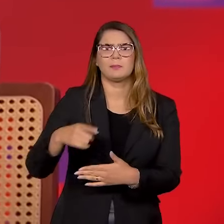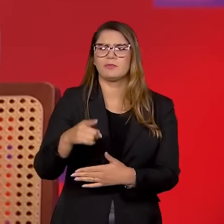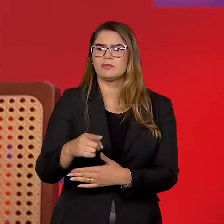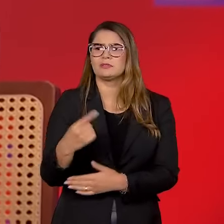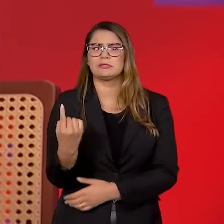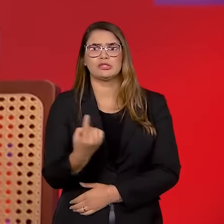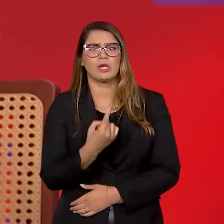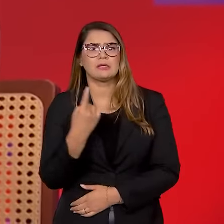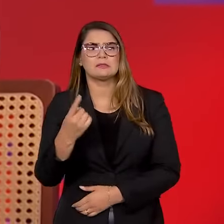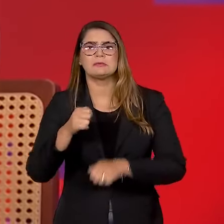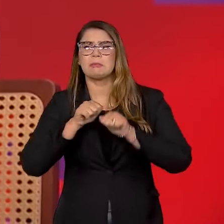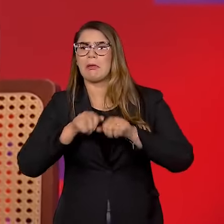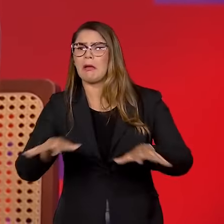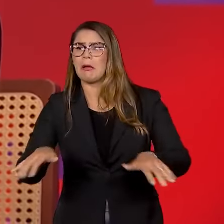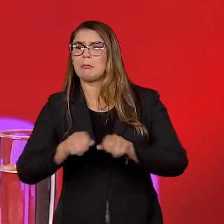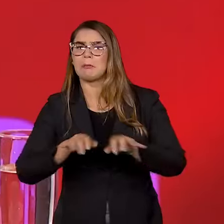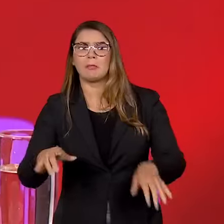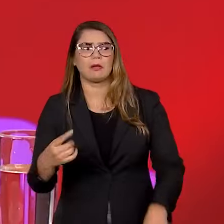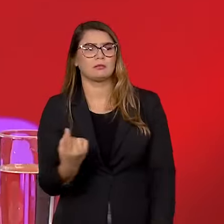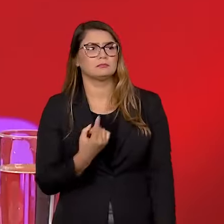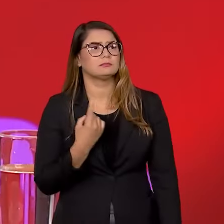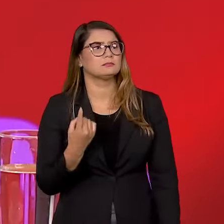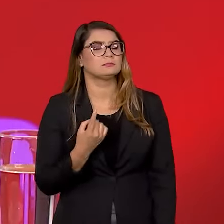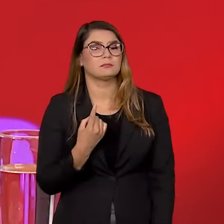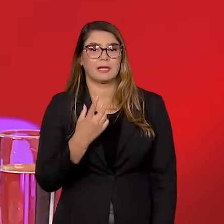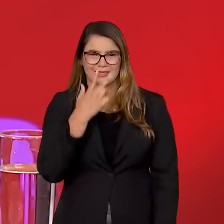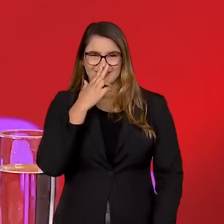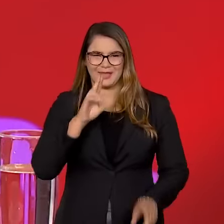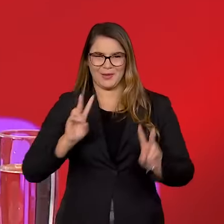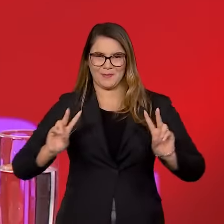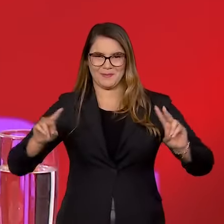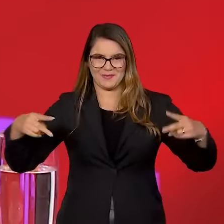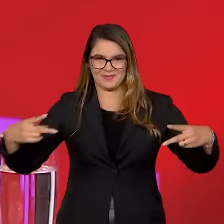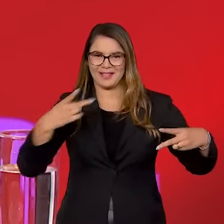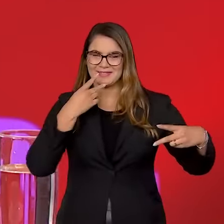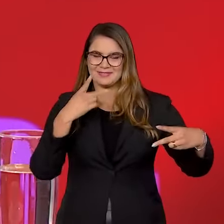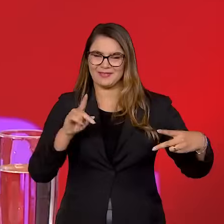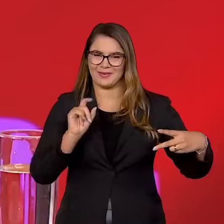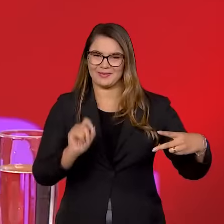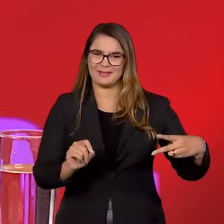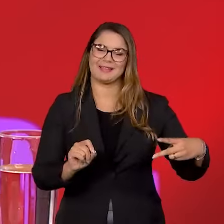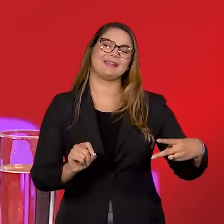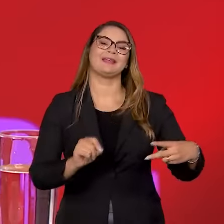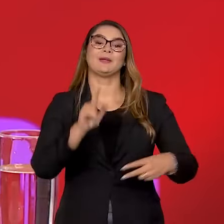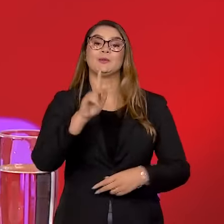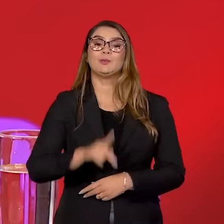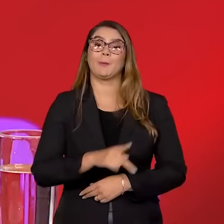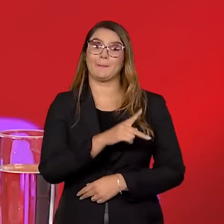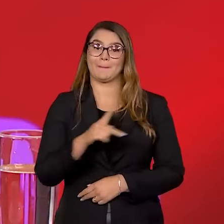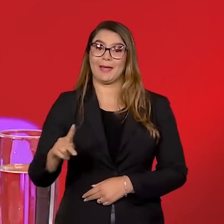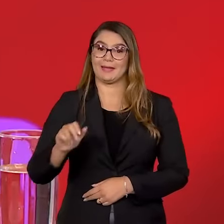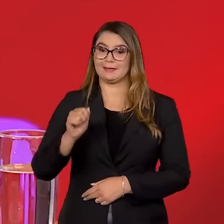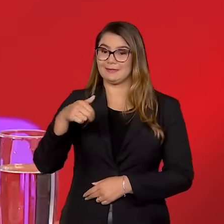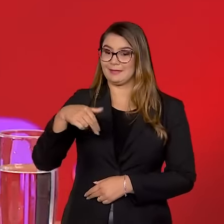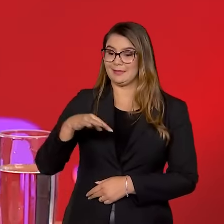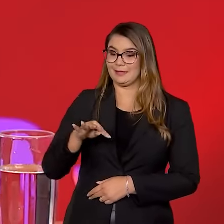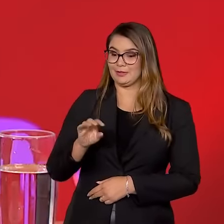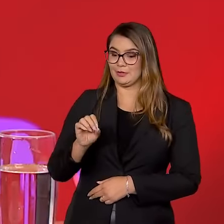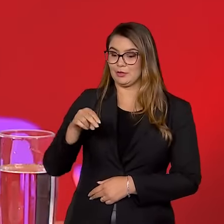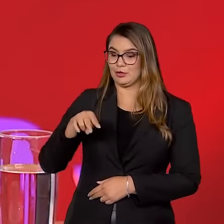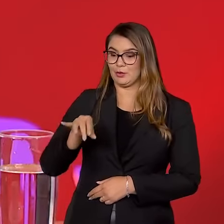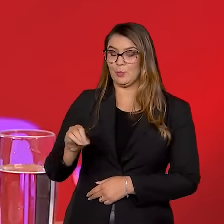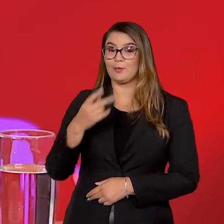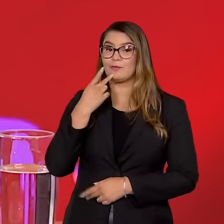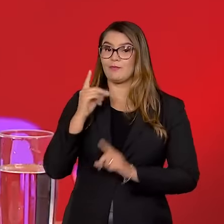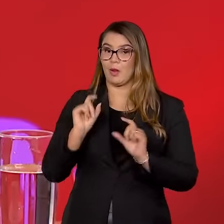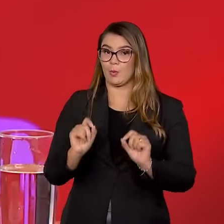deserto em relação a isso também, né? Você sabe que tem um ditado, Tem uma passagem, um sermão do padre Antônio Vieira, que a gente gosta muito, que